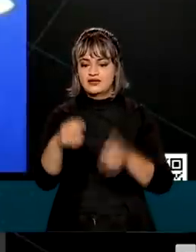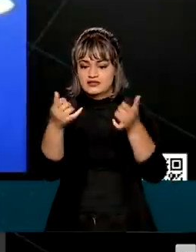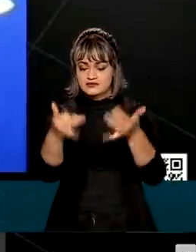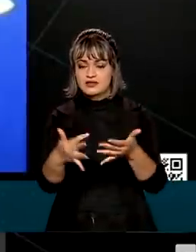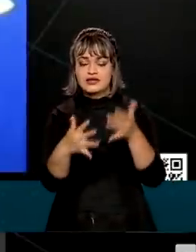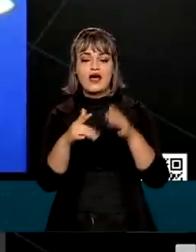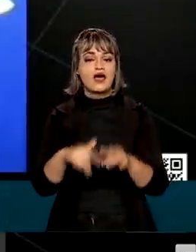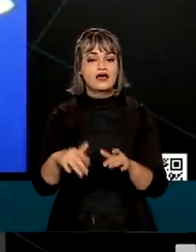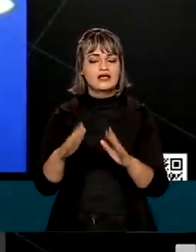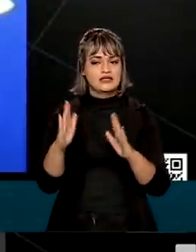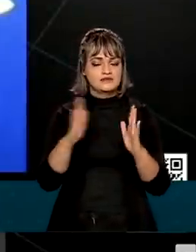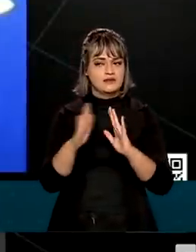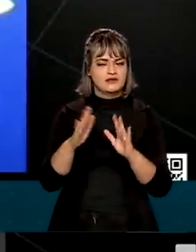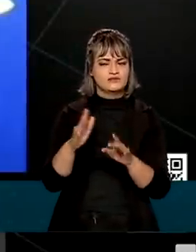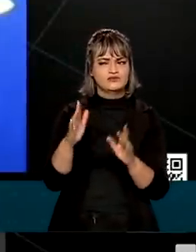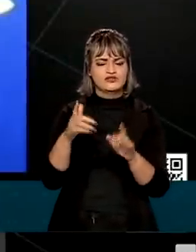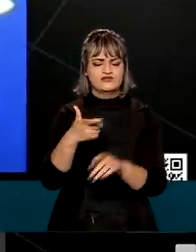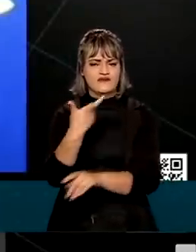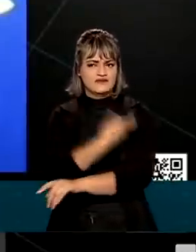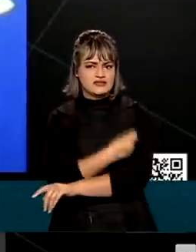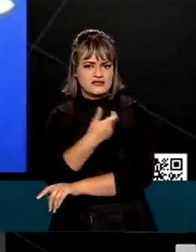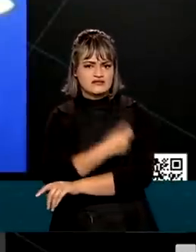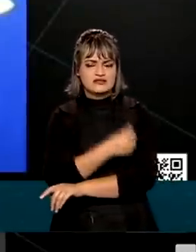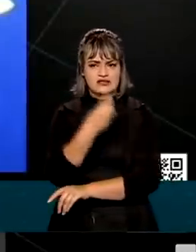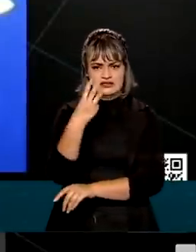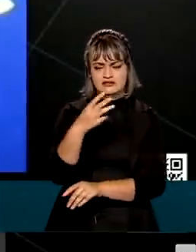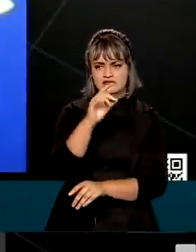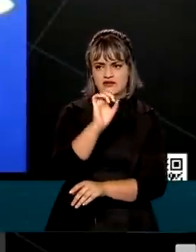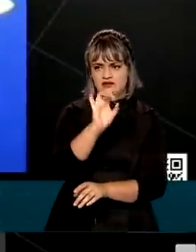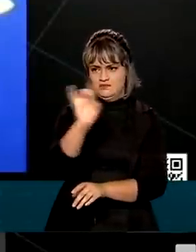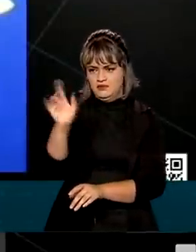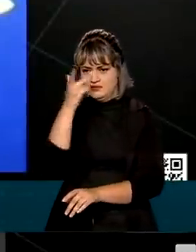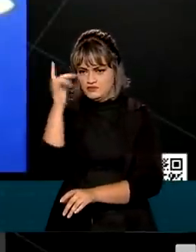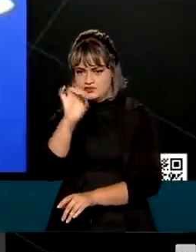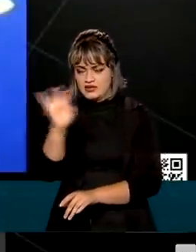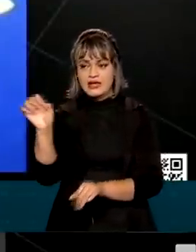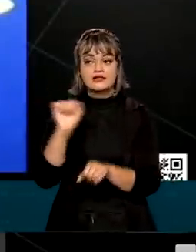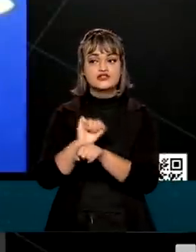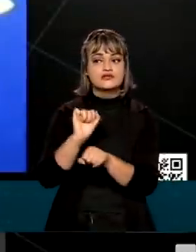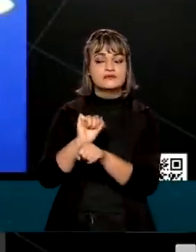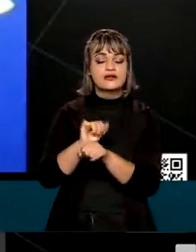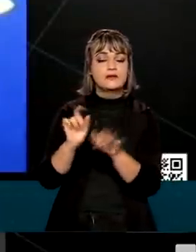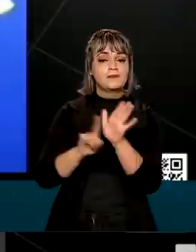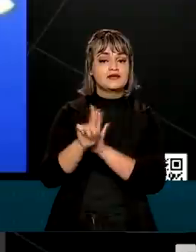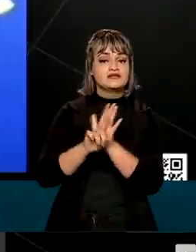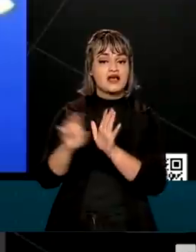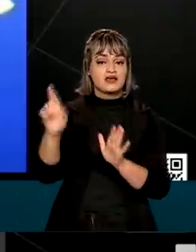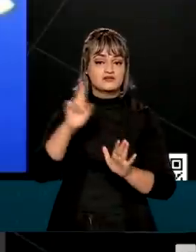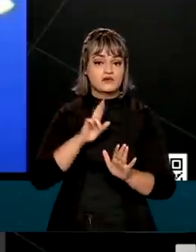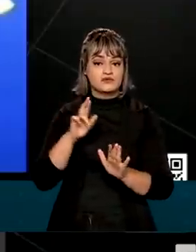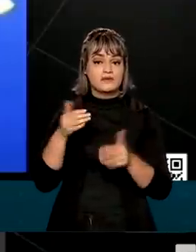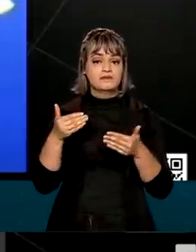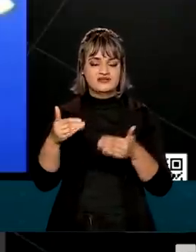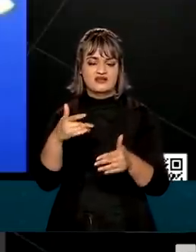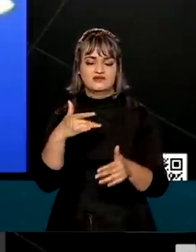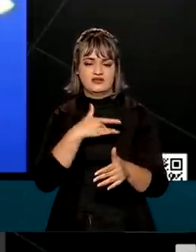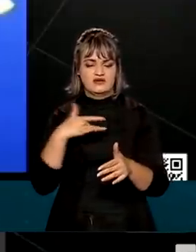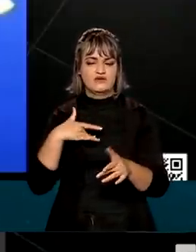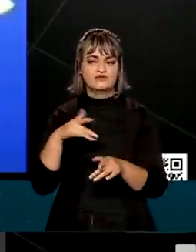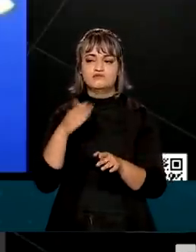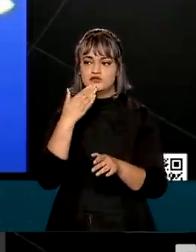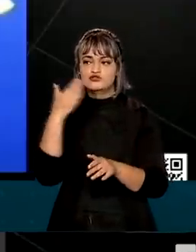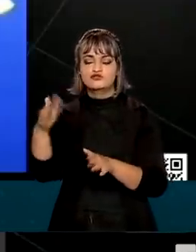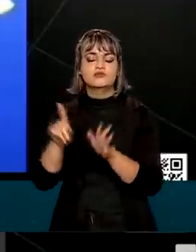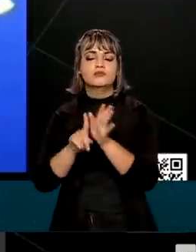completamos esse esquema de vacinação, esperamos os dados de uma pesquisa que o Ministério da Saúde encomendou,